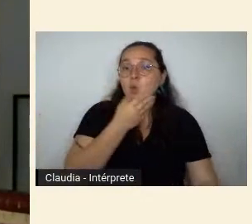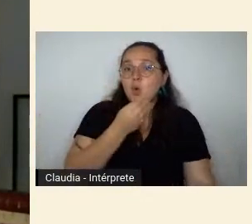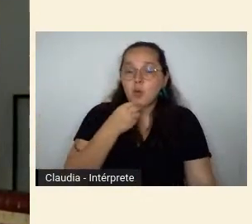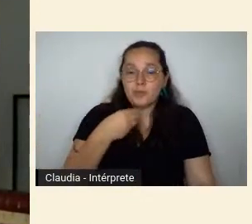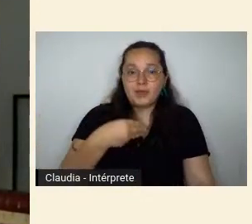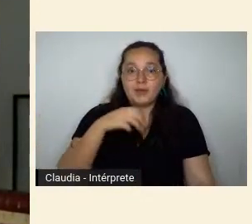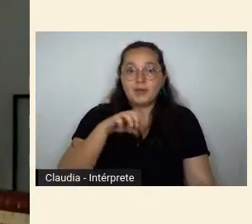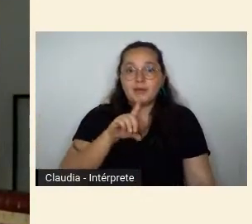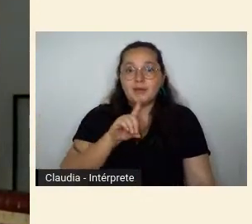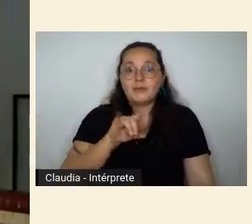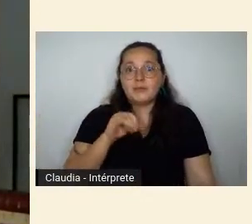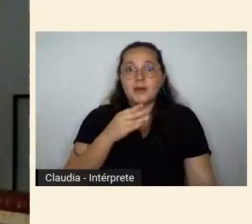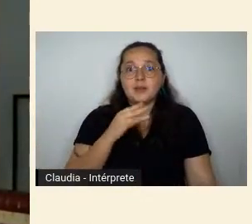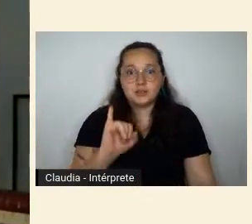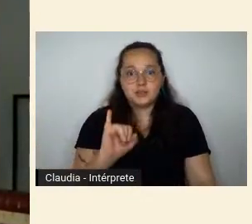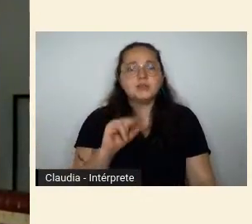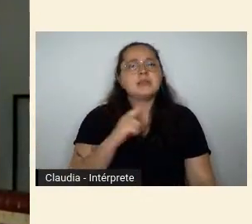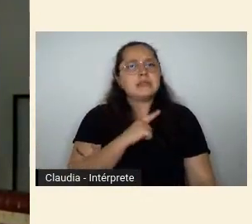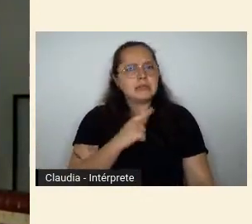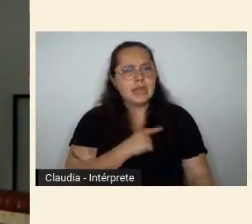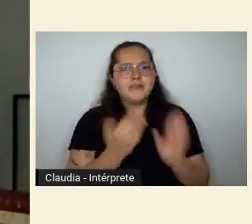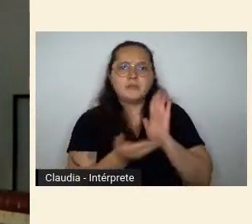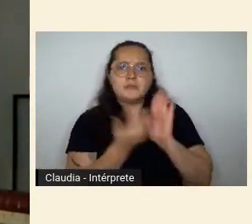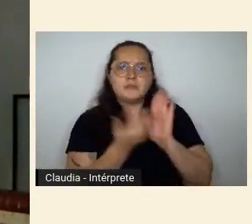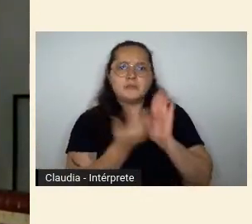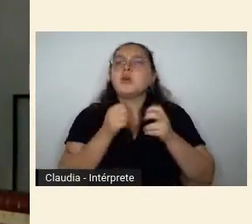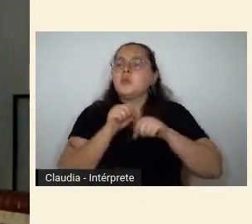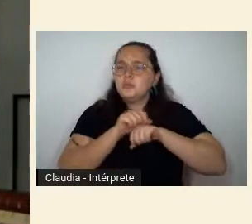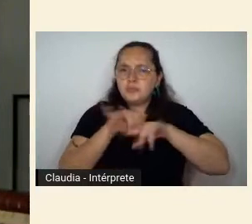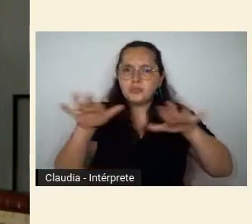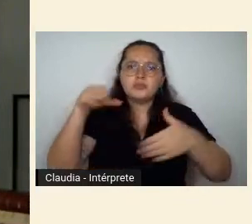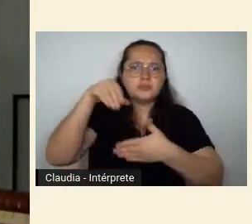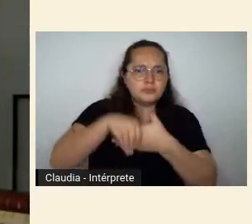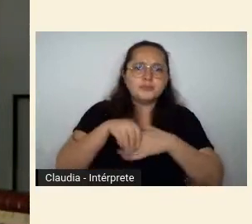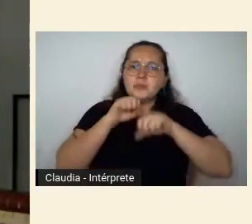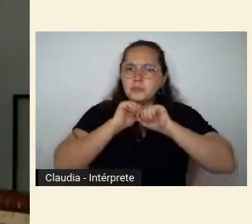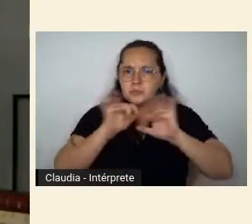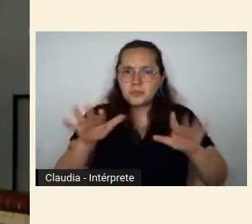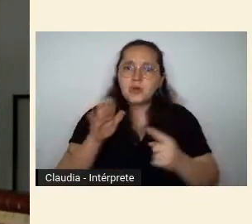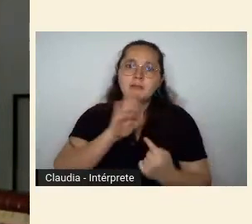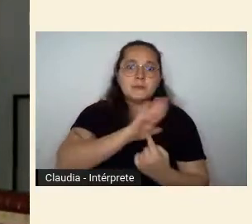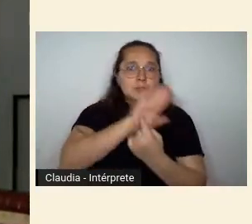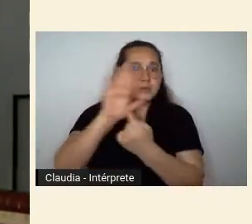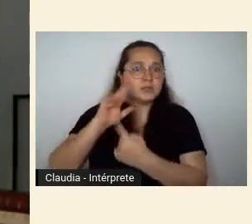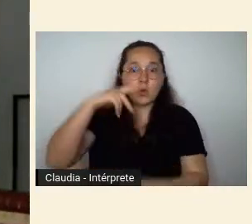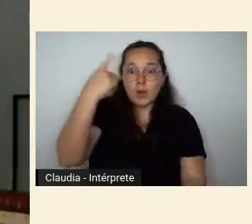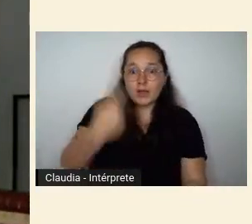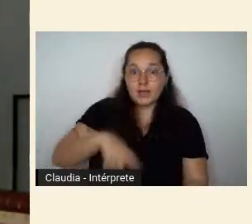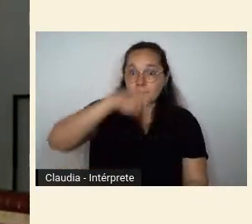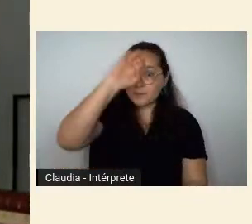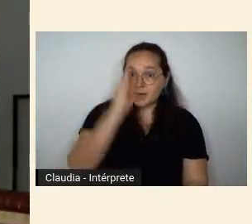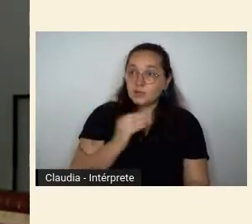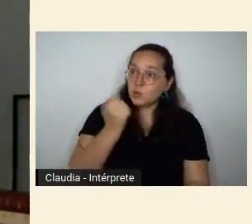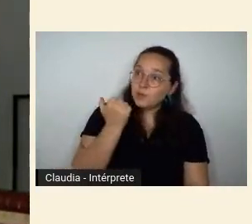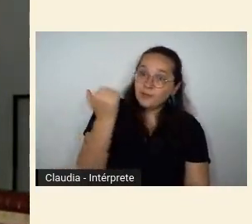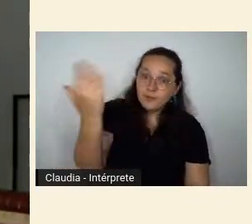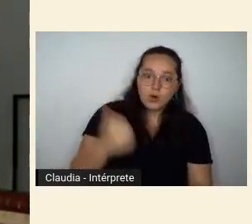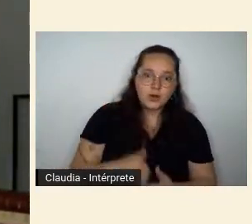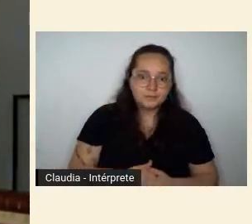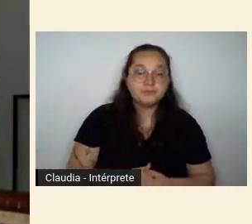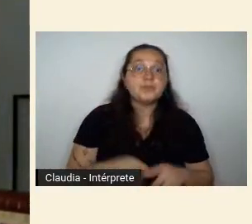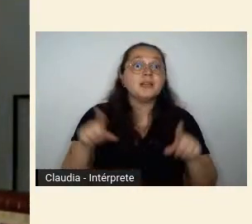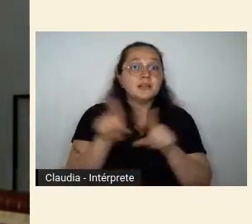publicações alentadas exposições nacionais e internacionais a imprensa passa a fazer detalhados cadernos especiais